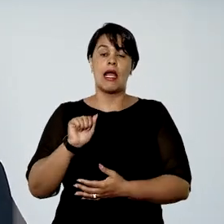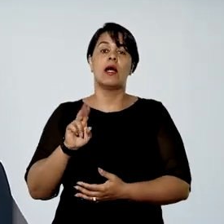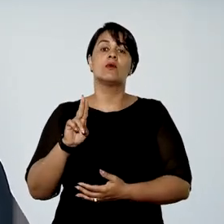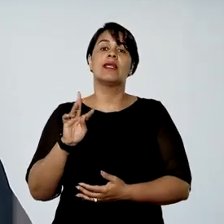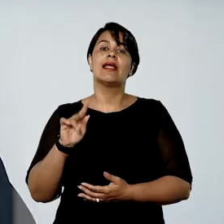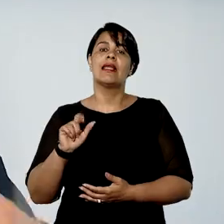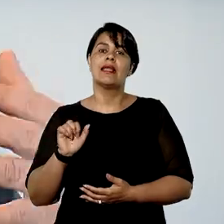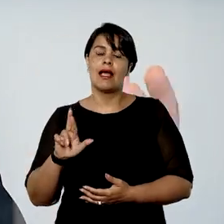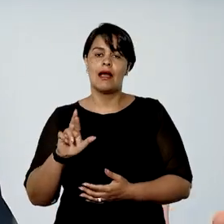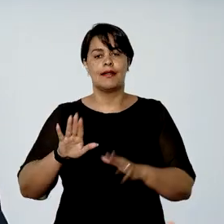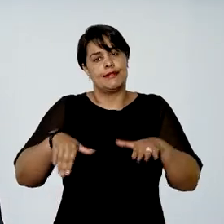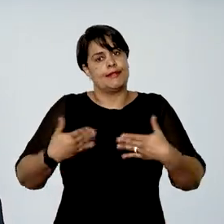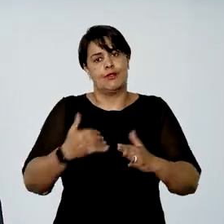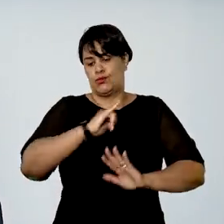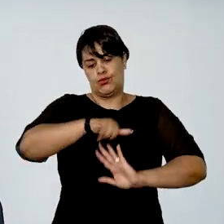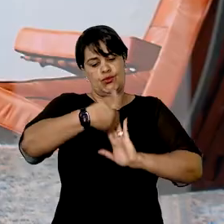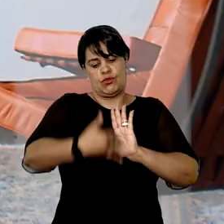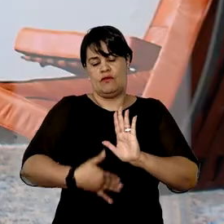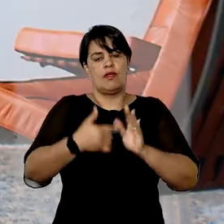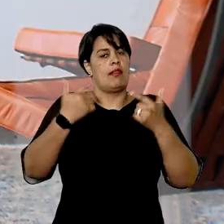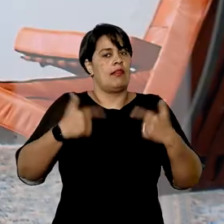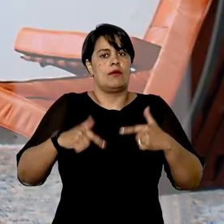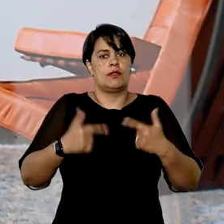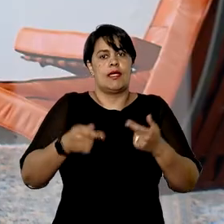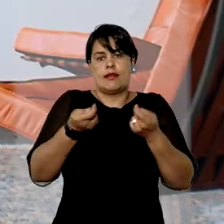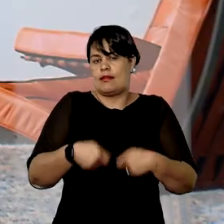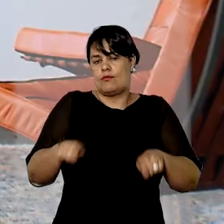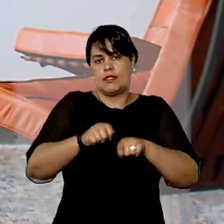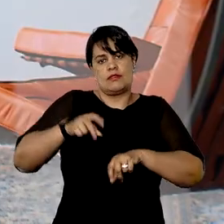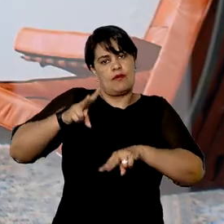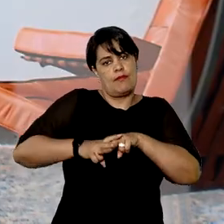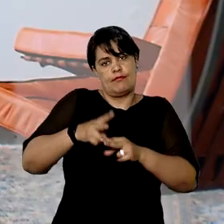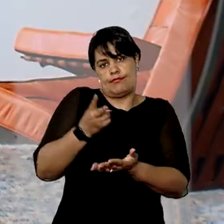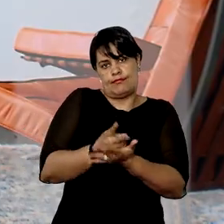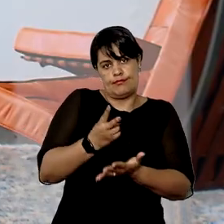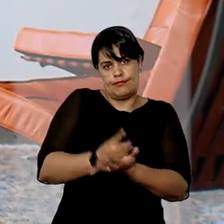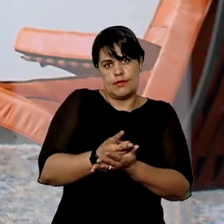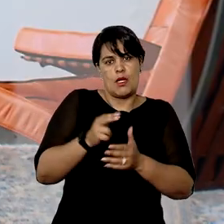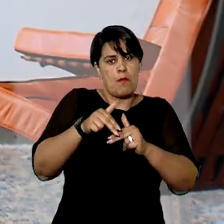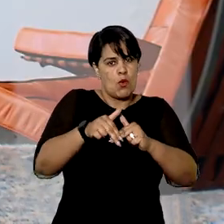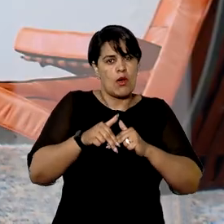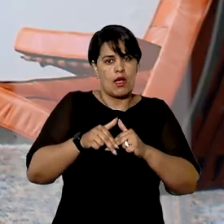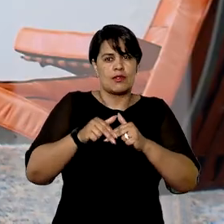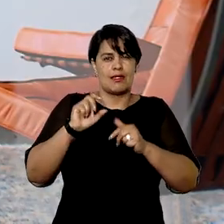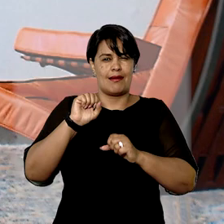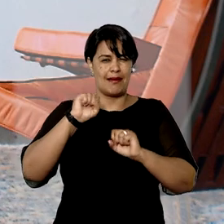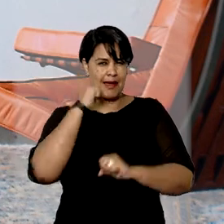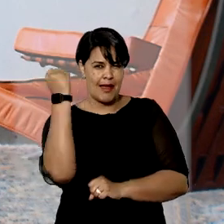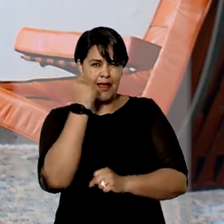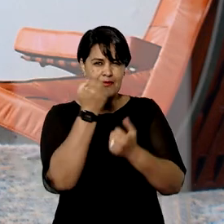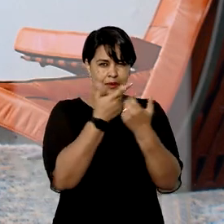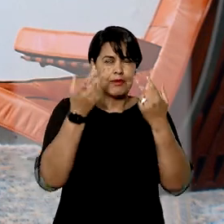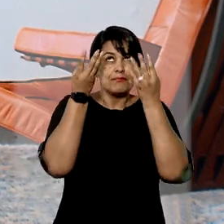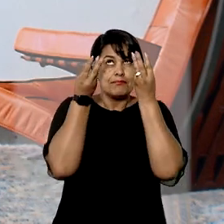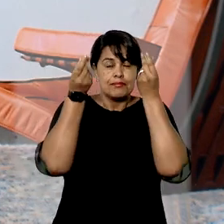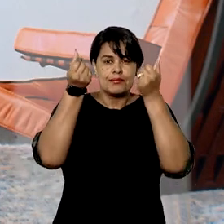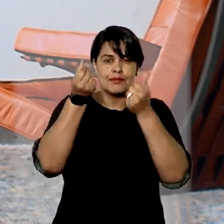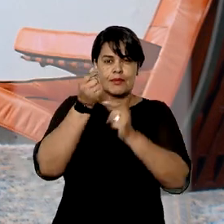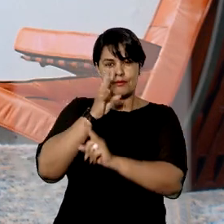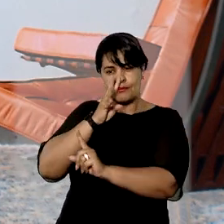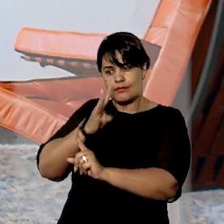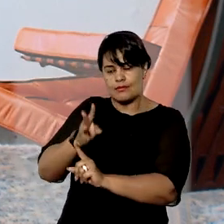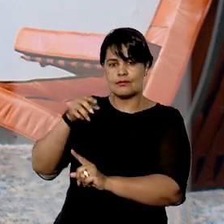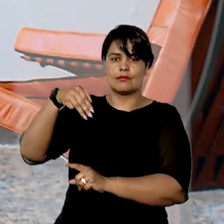impostas, o que torna injustificável o restabelecimento da prisão com base apenas na gravidade abstrata do crime